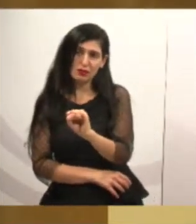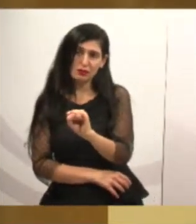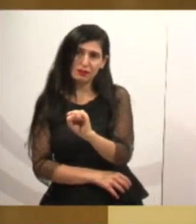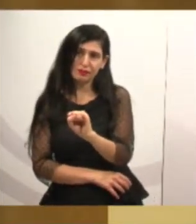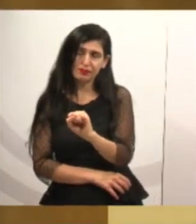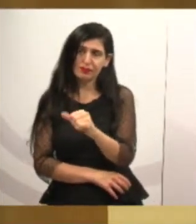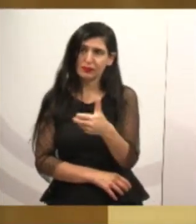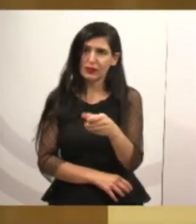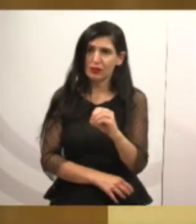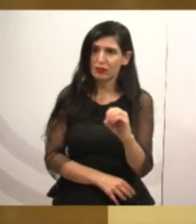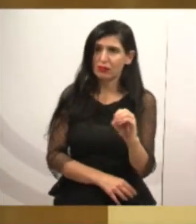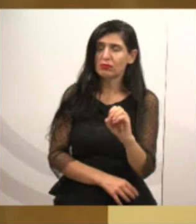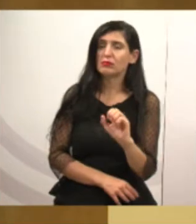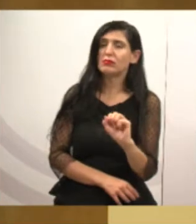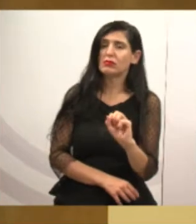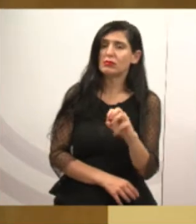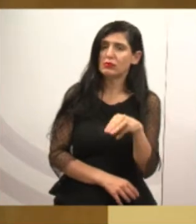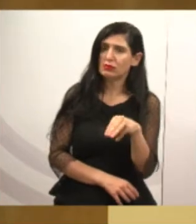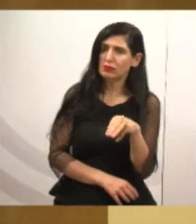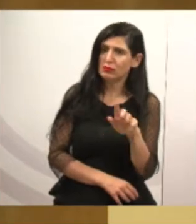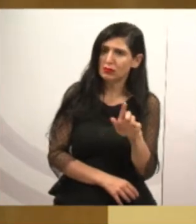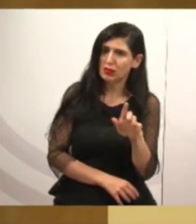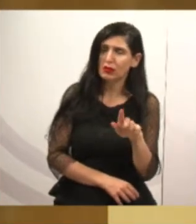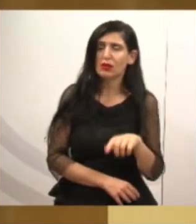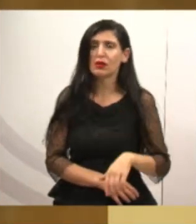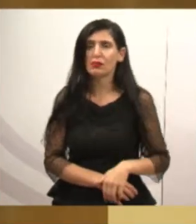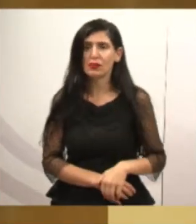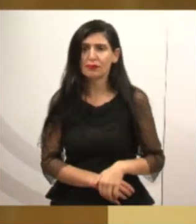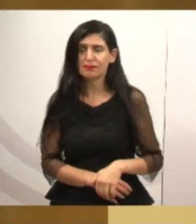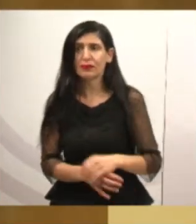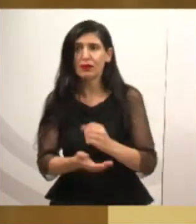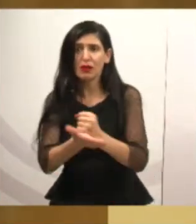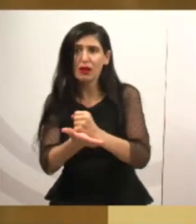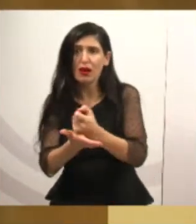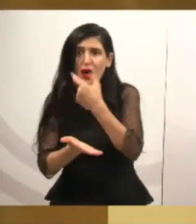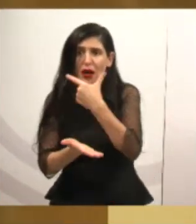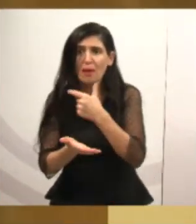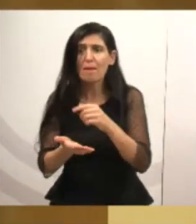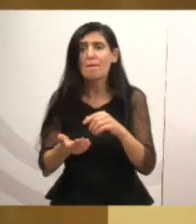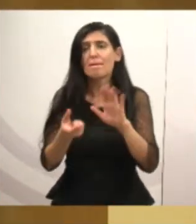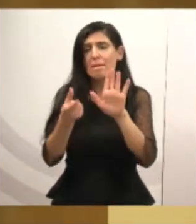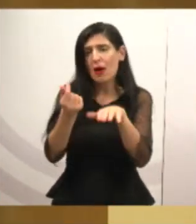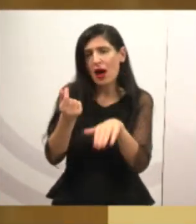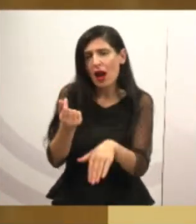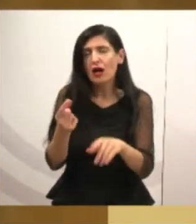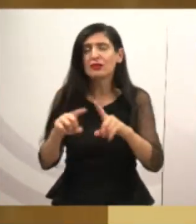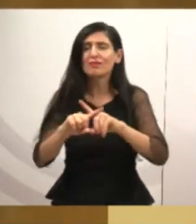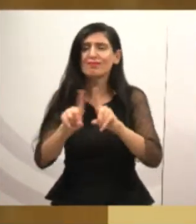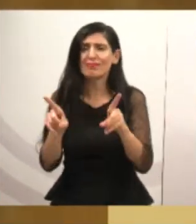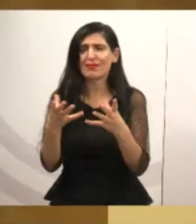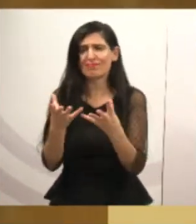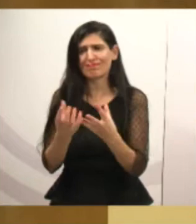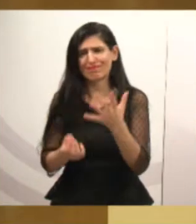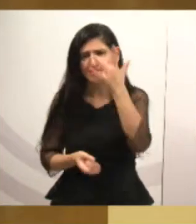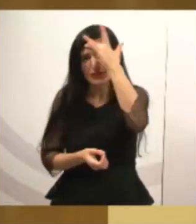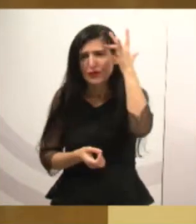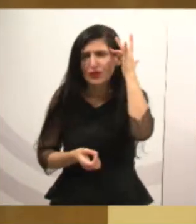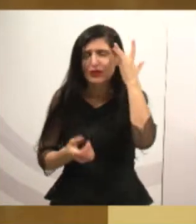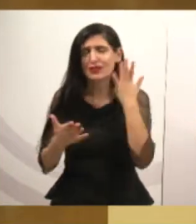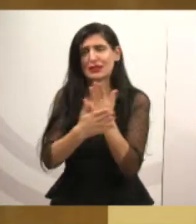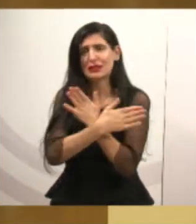de um baixo preço, mas hoje, infelizmente, muitas vezes, as pessoas que estão desempregadas